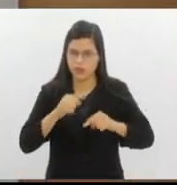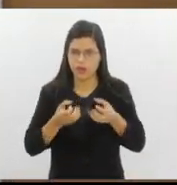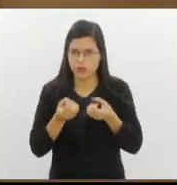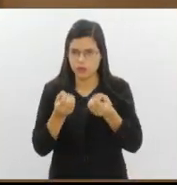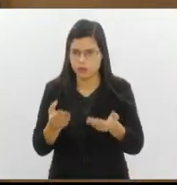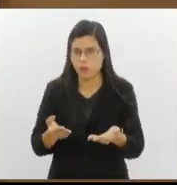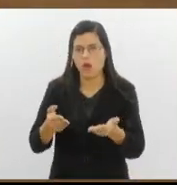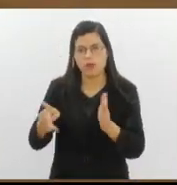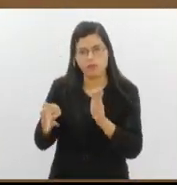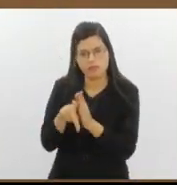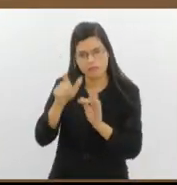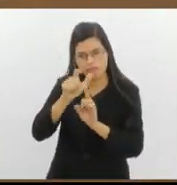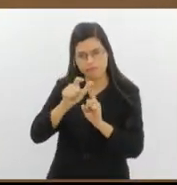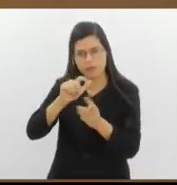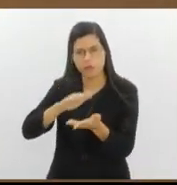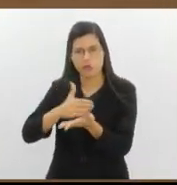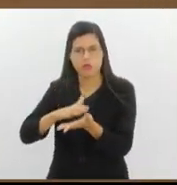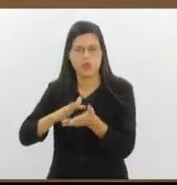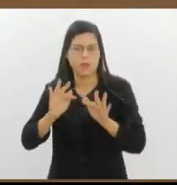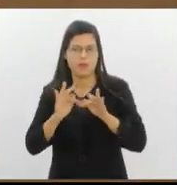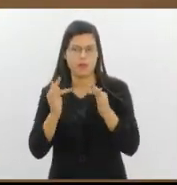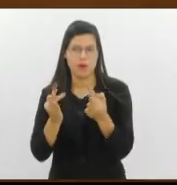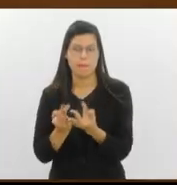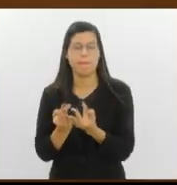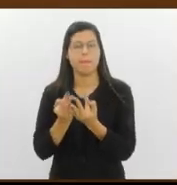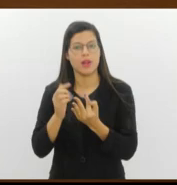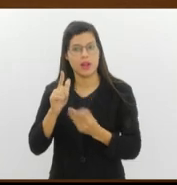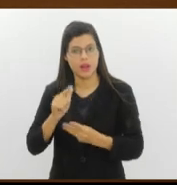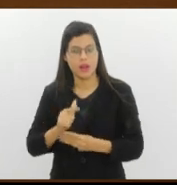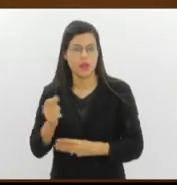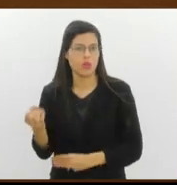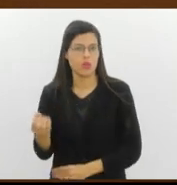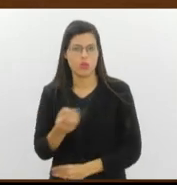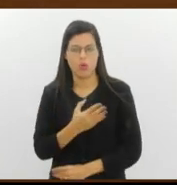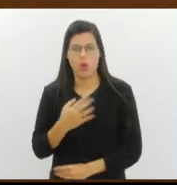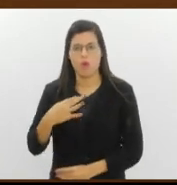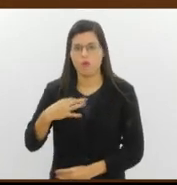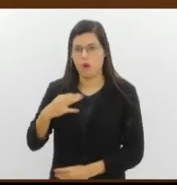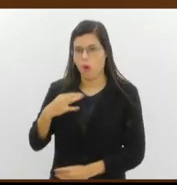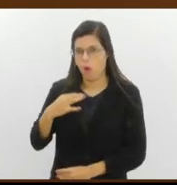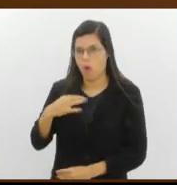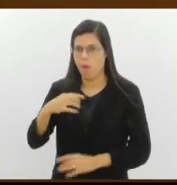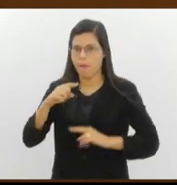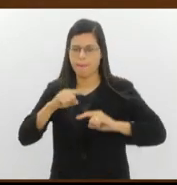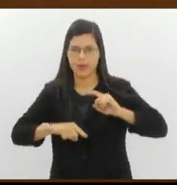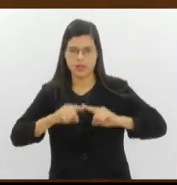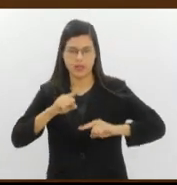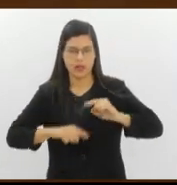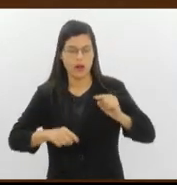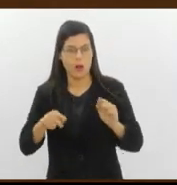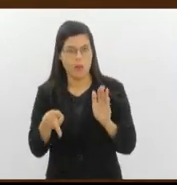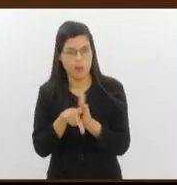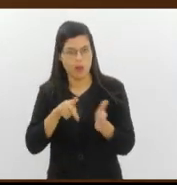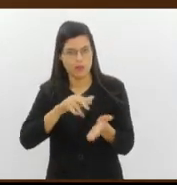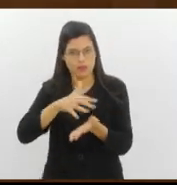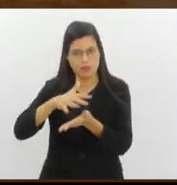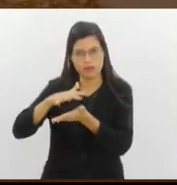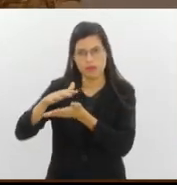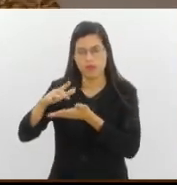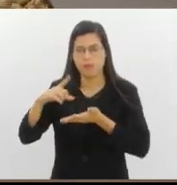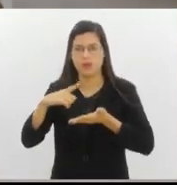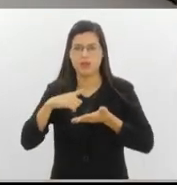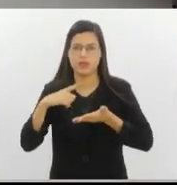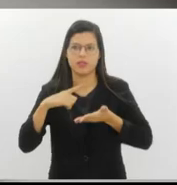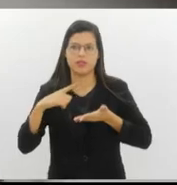sambistas e suas famílias, e ainda é inédita. Roupas e acessórios típicos do visual do samba ganham destaque como itens